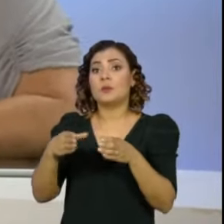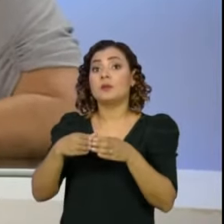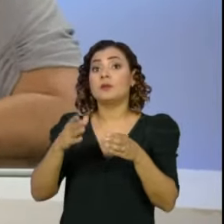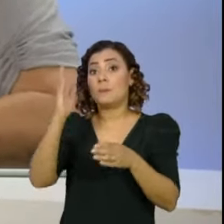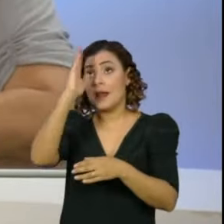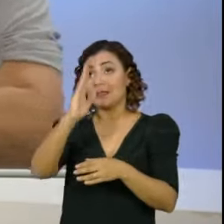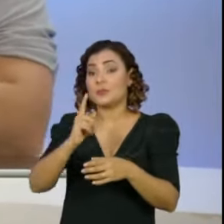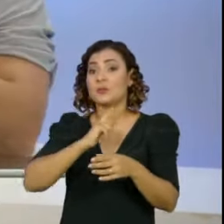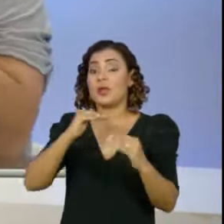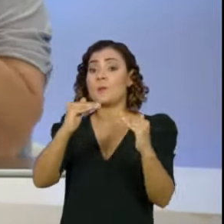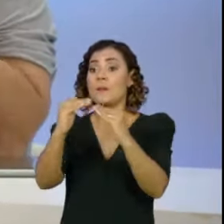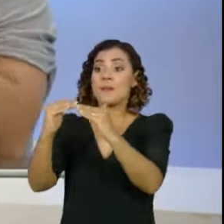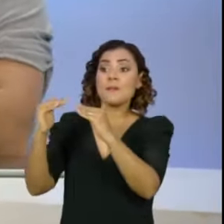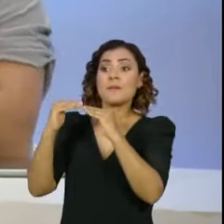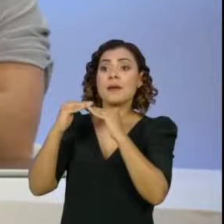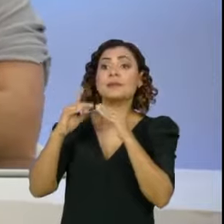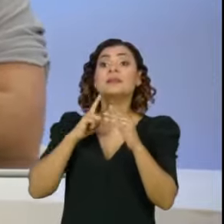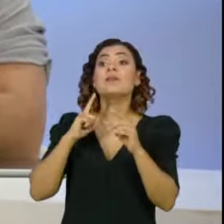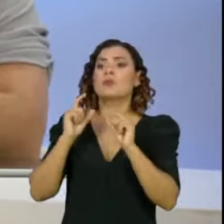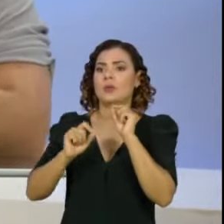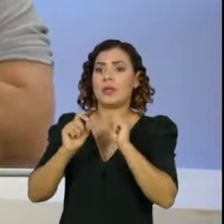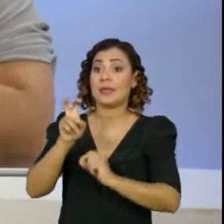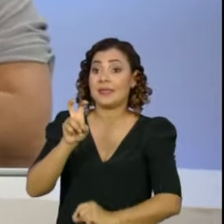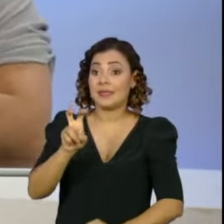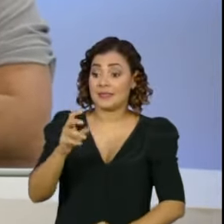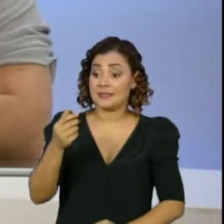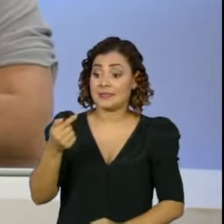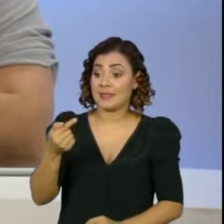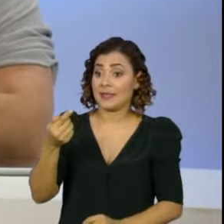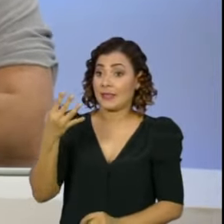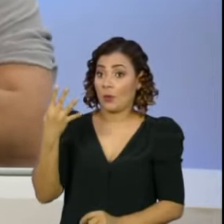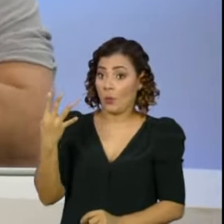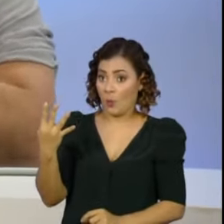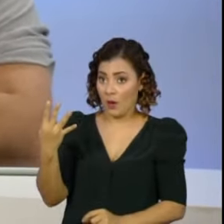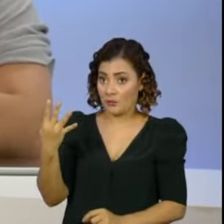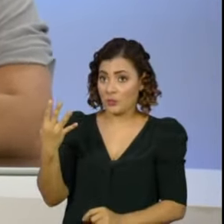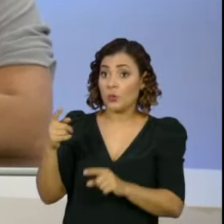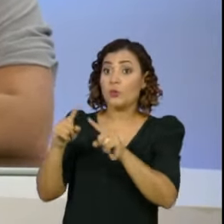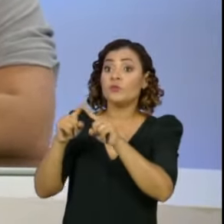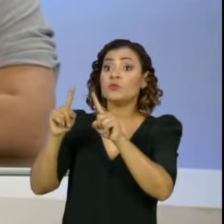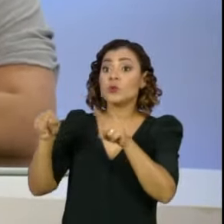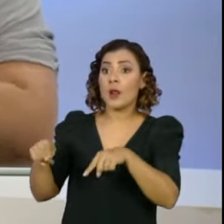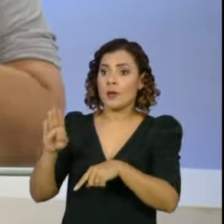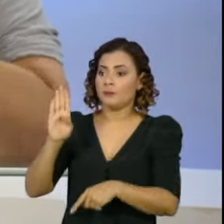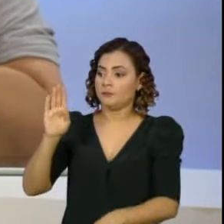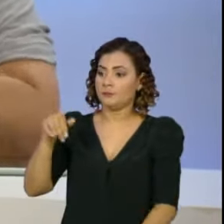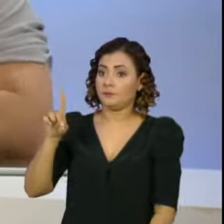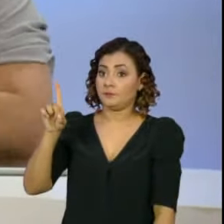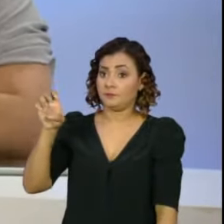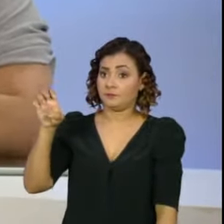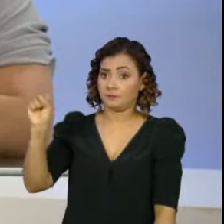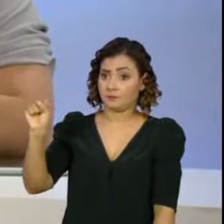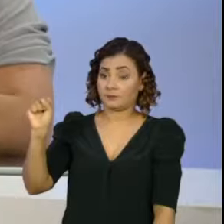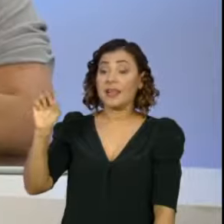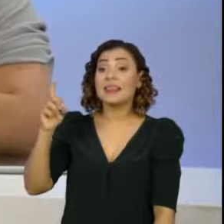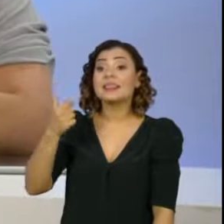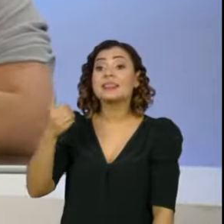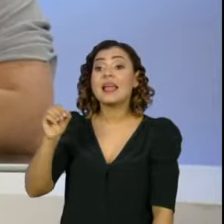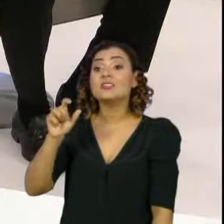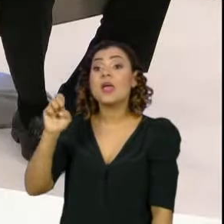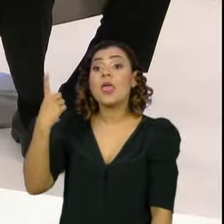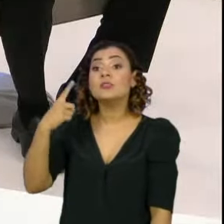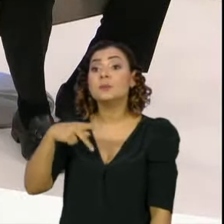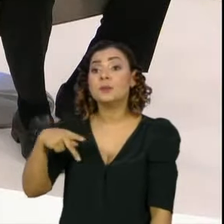inusitados, e hoje 574 funcionários do BNDES, 10 ex-presidentes do